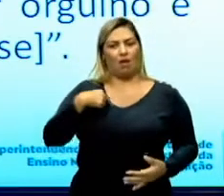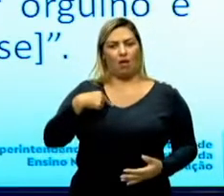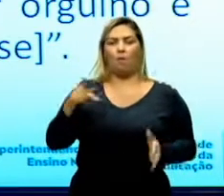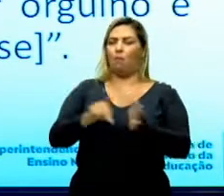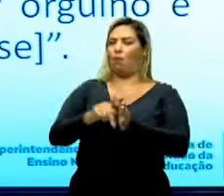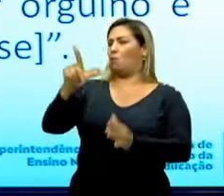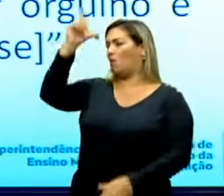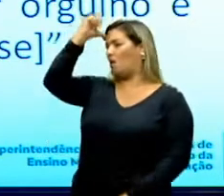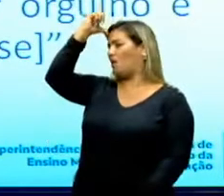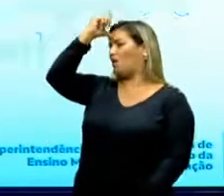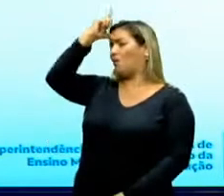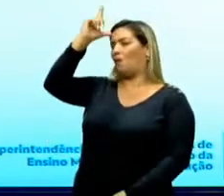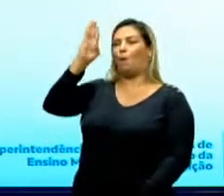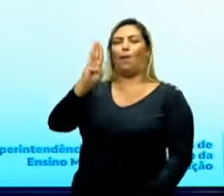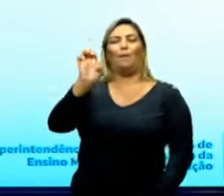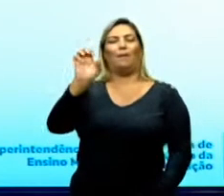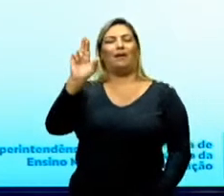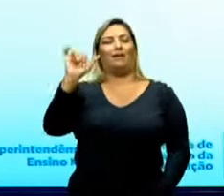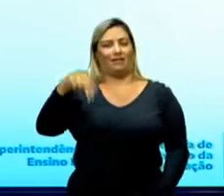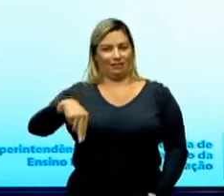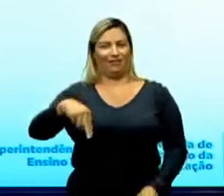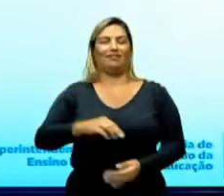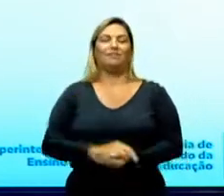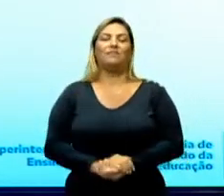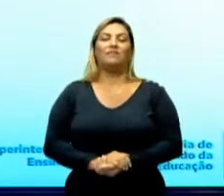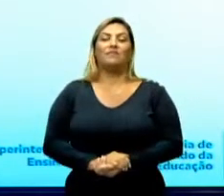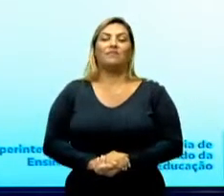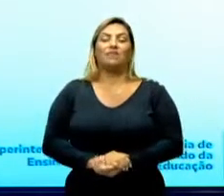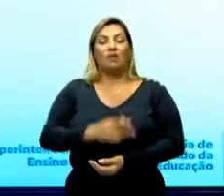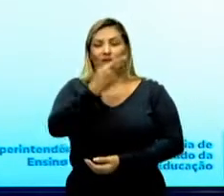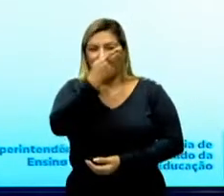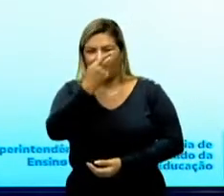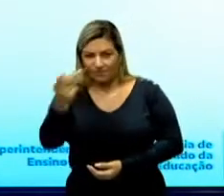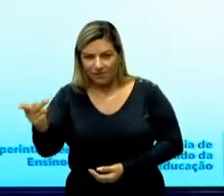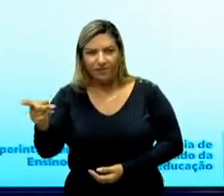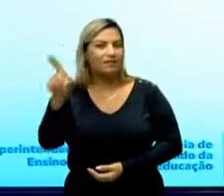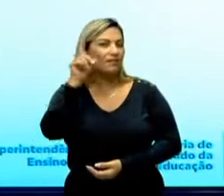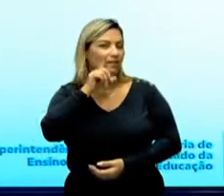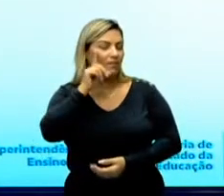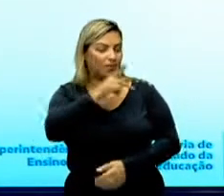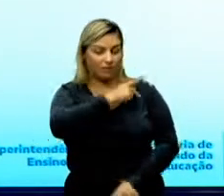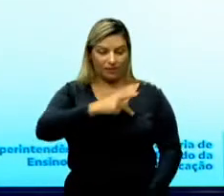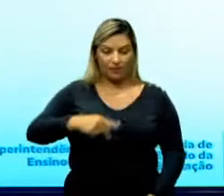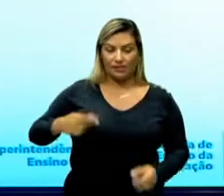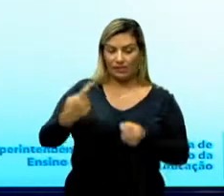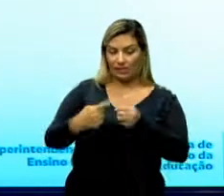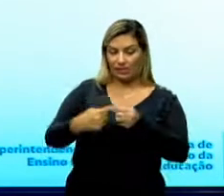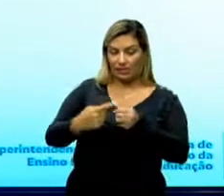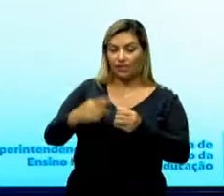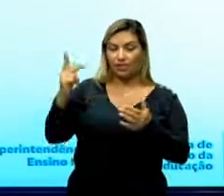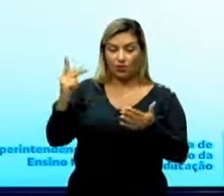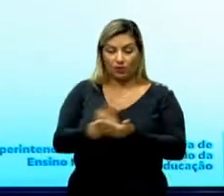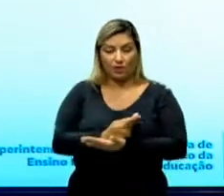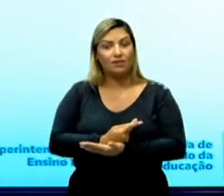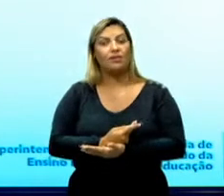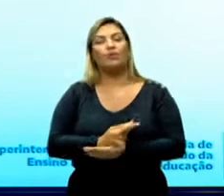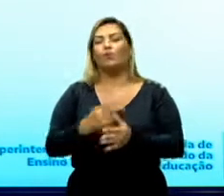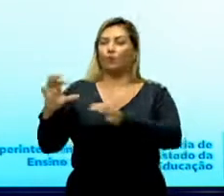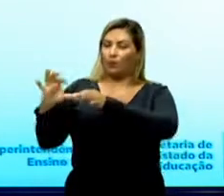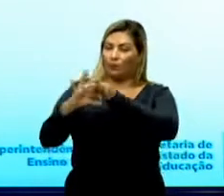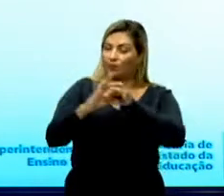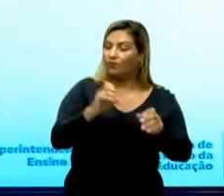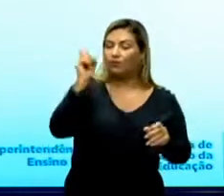berlinense. A visita do presidente americano a essa cidade ocorreu em um contexto difícil,